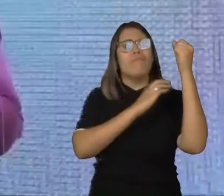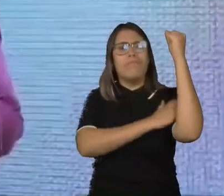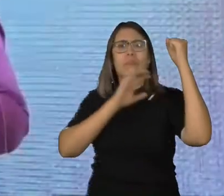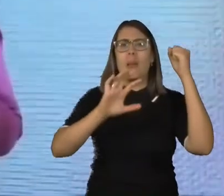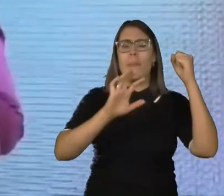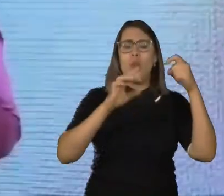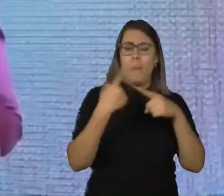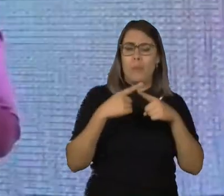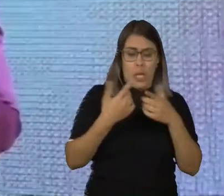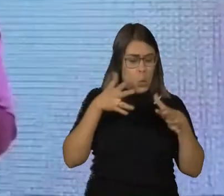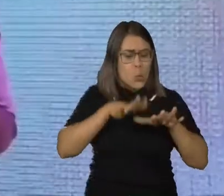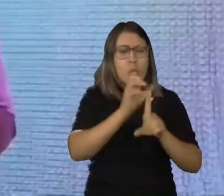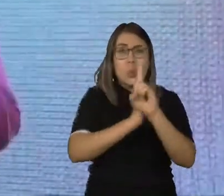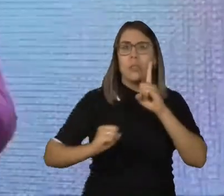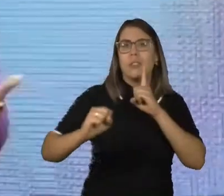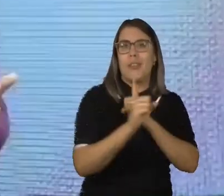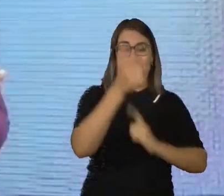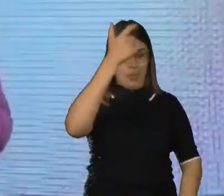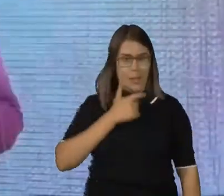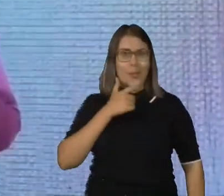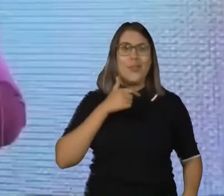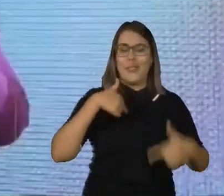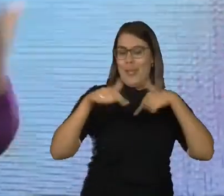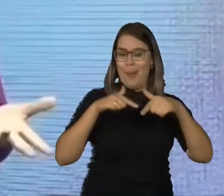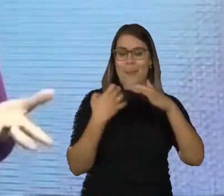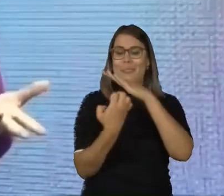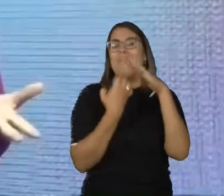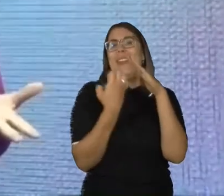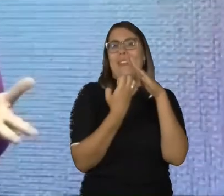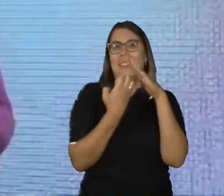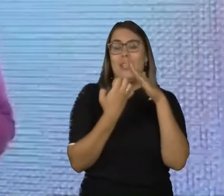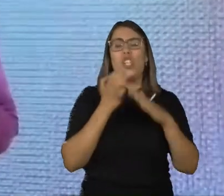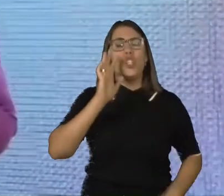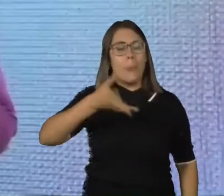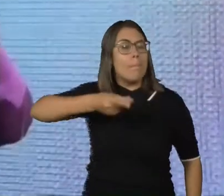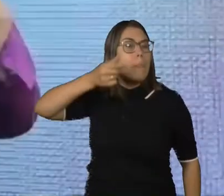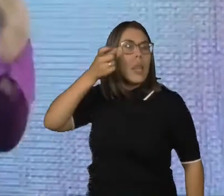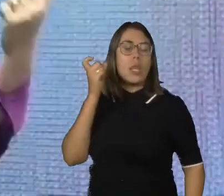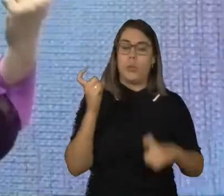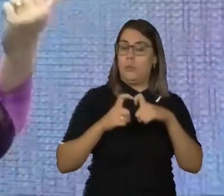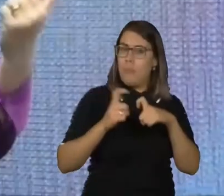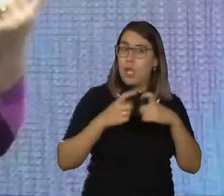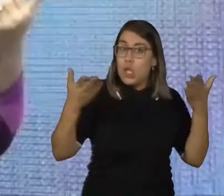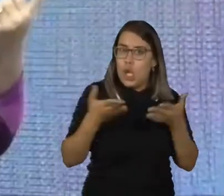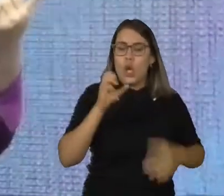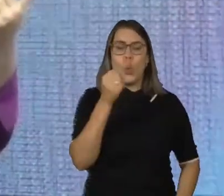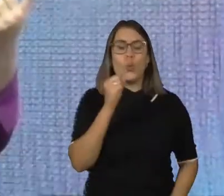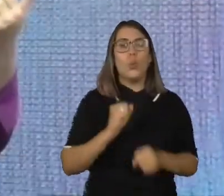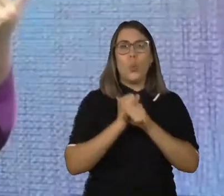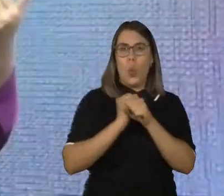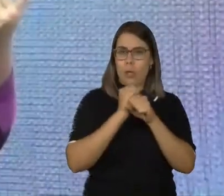numa área completamente business? Eu virei o jogo. Eu trabalhei 19 anos na área da saúde e agora há oito anos eu venho